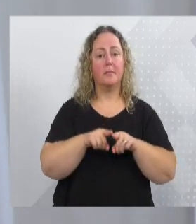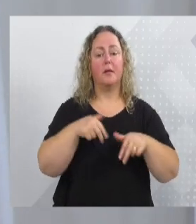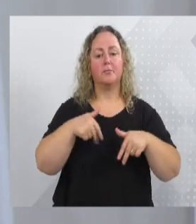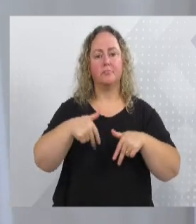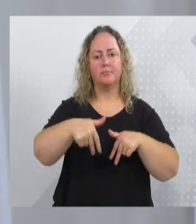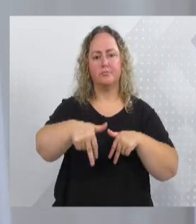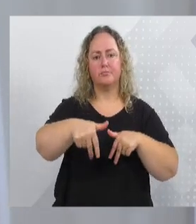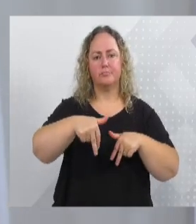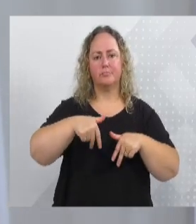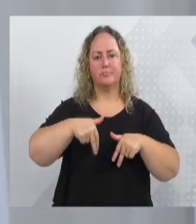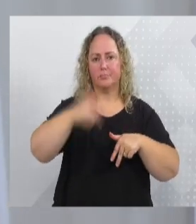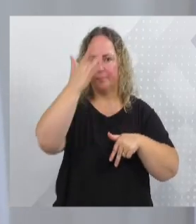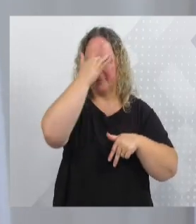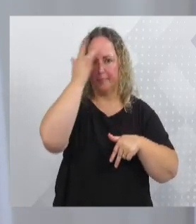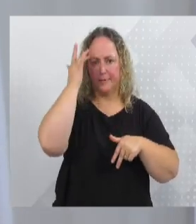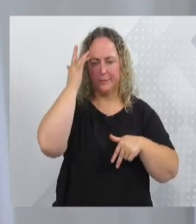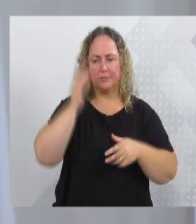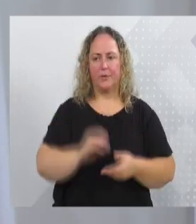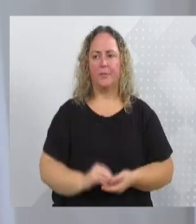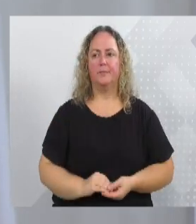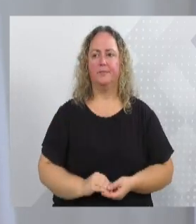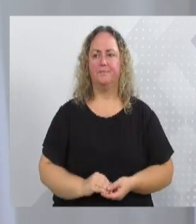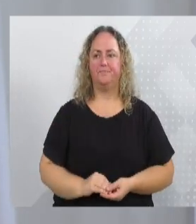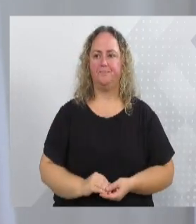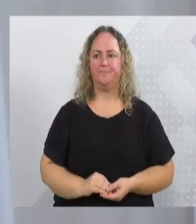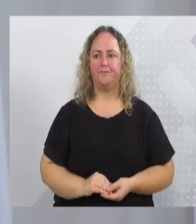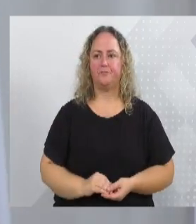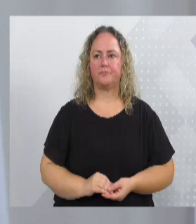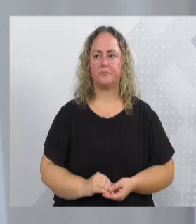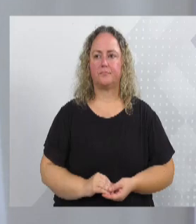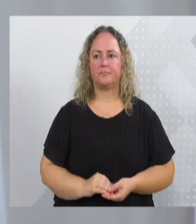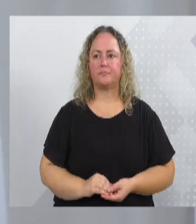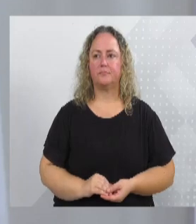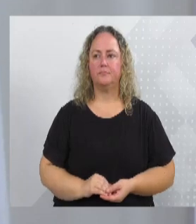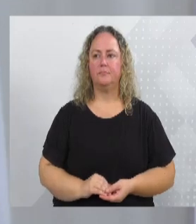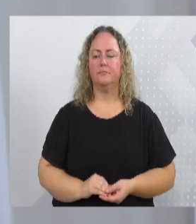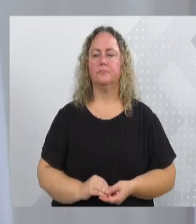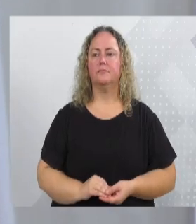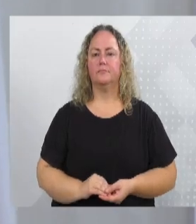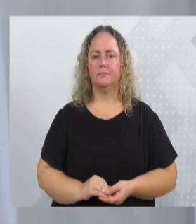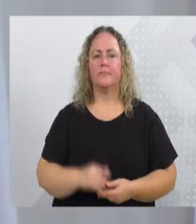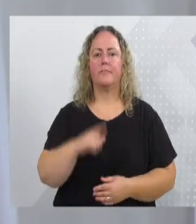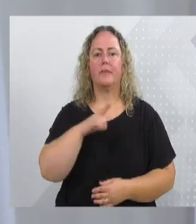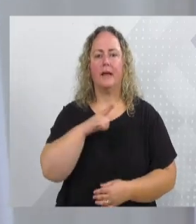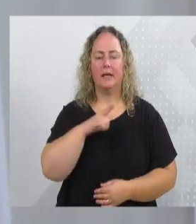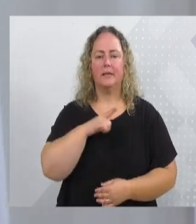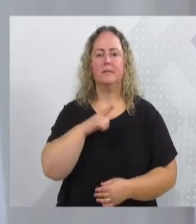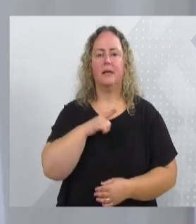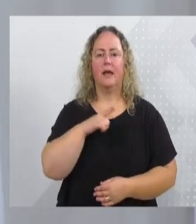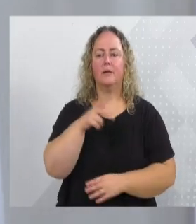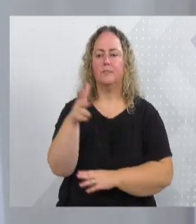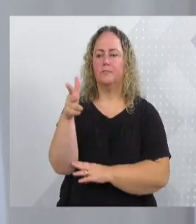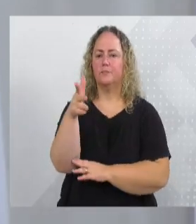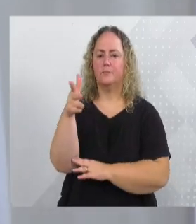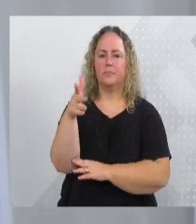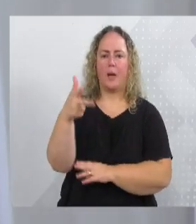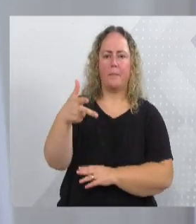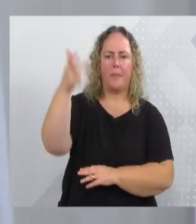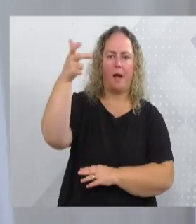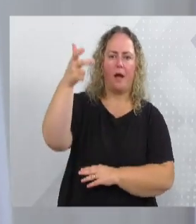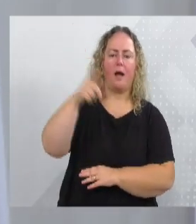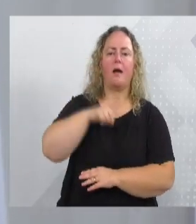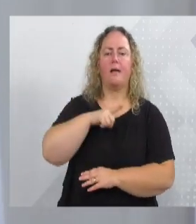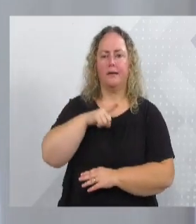Então, parabéns aí. São vários radares eletrônicos e reguladores de velocidade